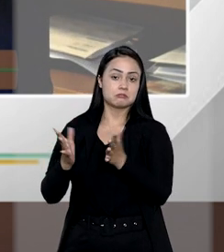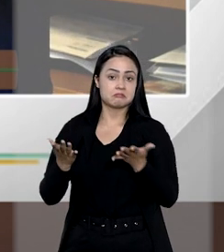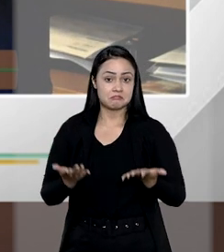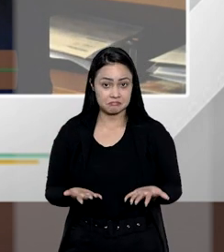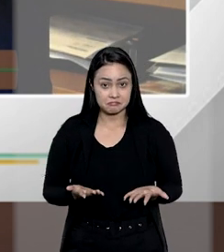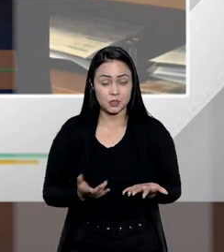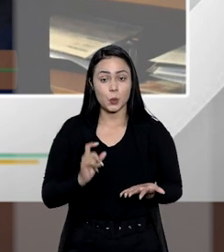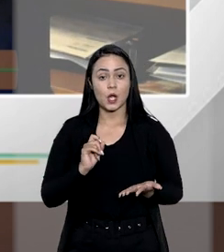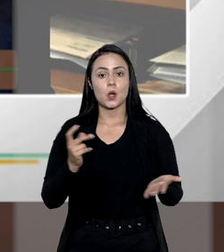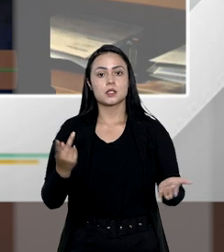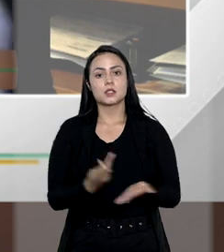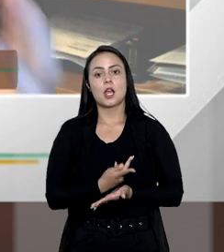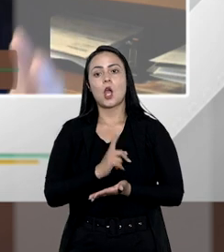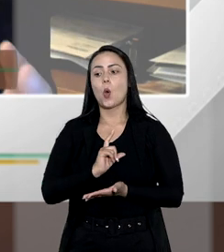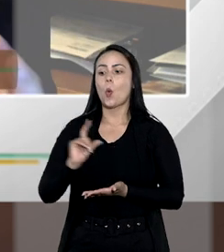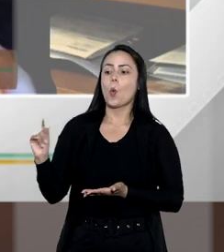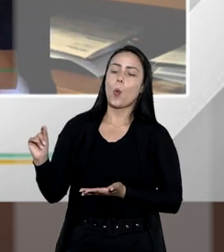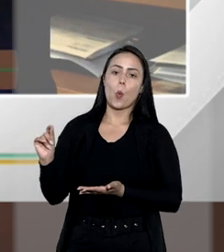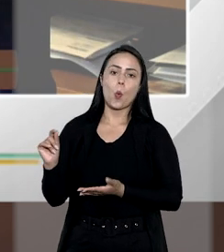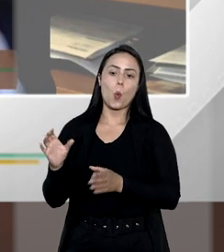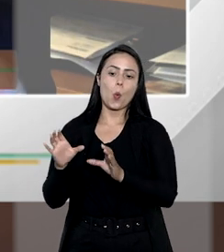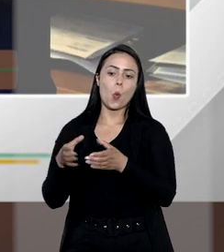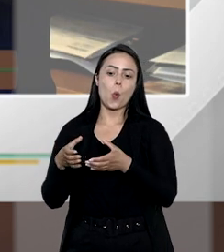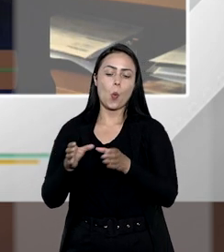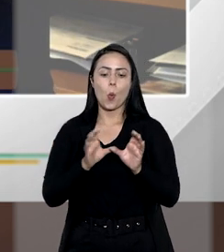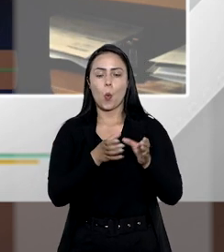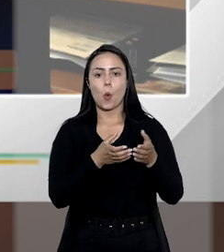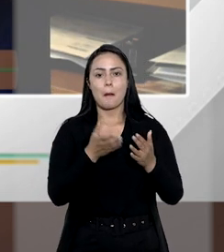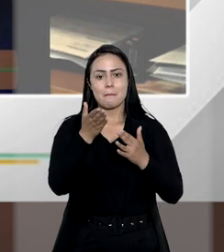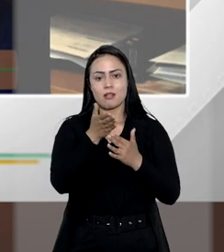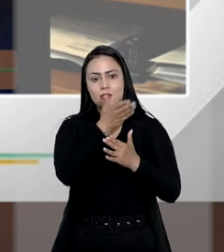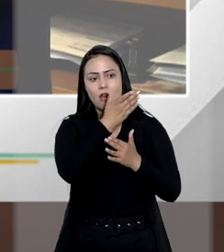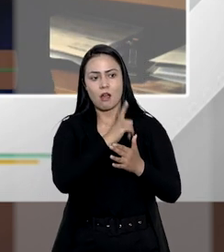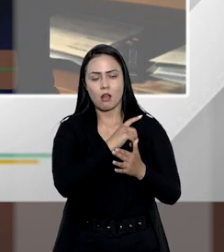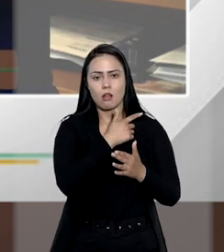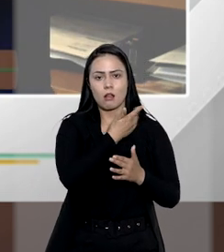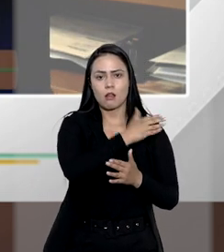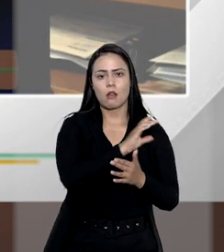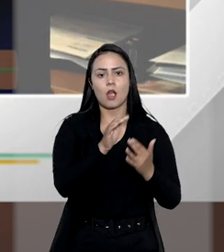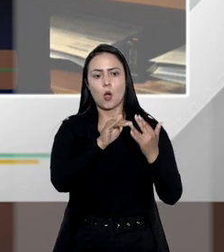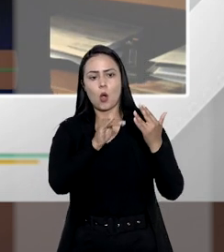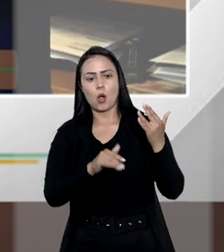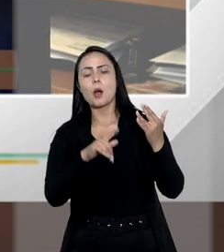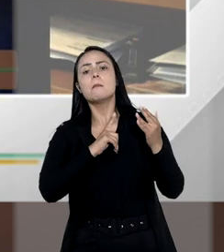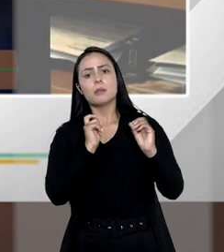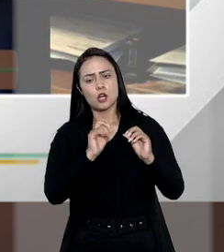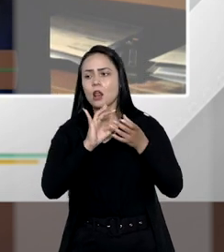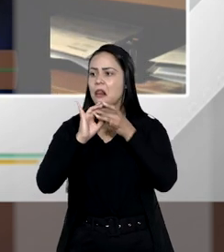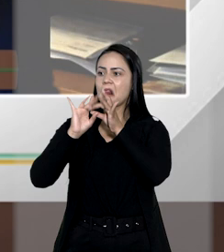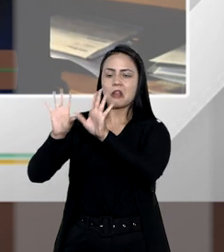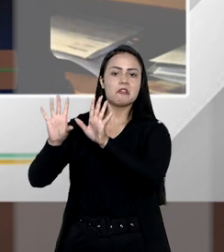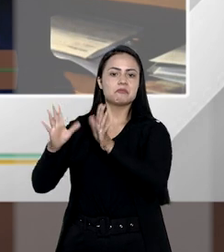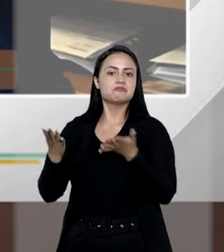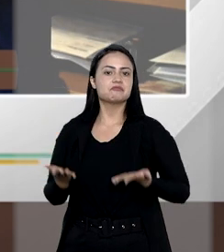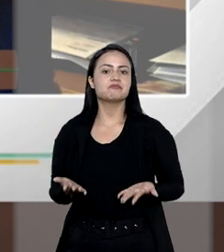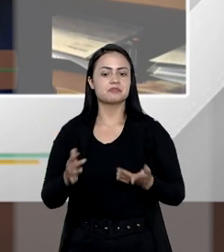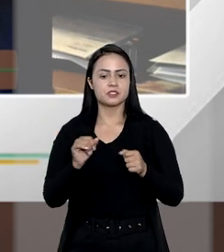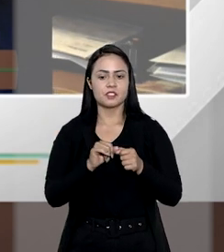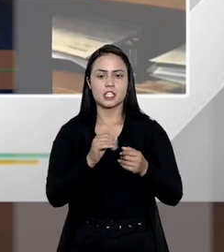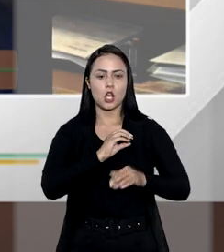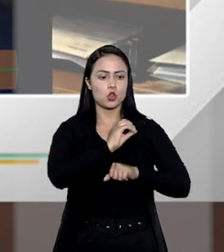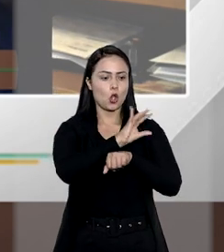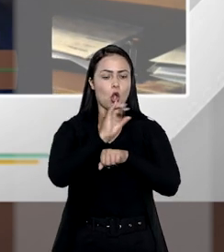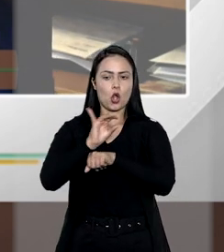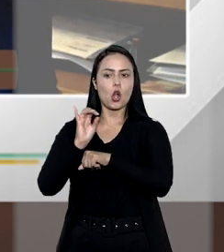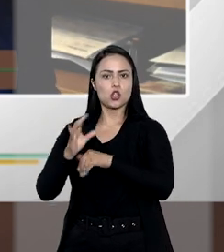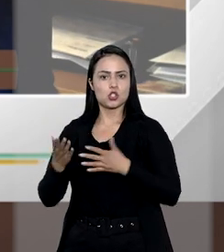E aí o que acontece? A outra porção, a outra metade, o autor da herança pode dispor livremente. Então ele pode fazer as